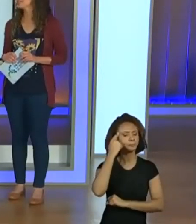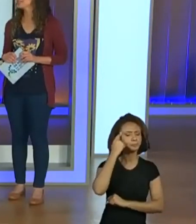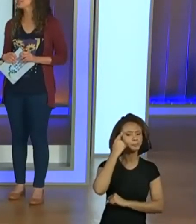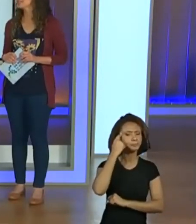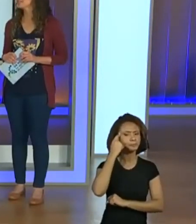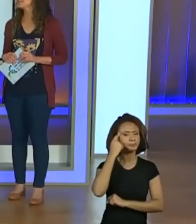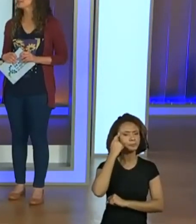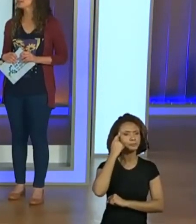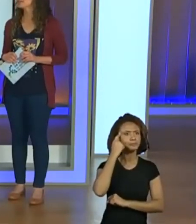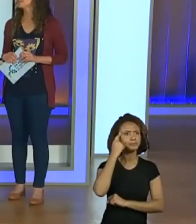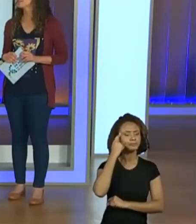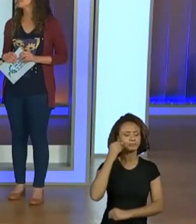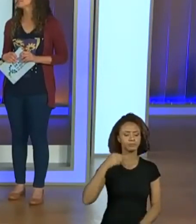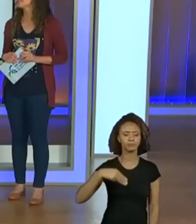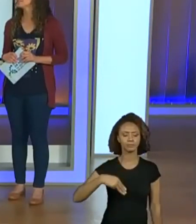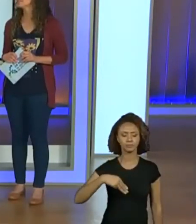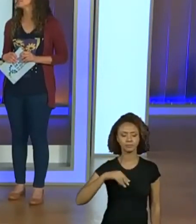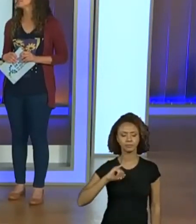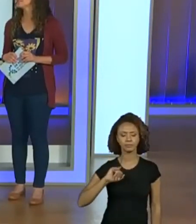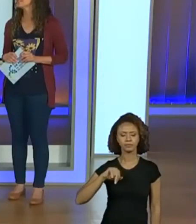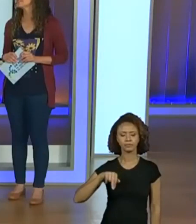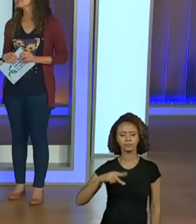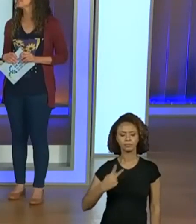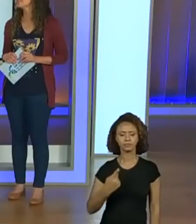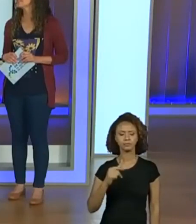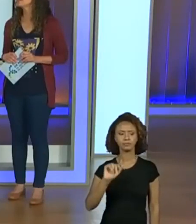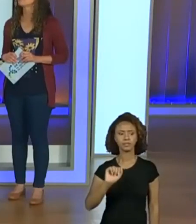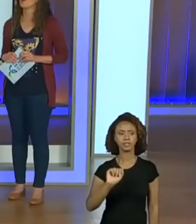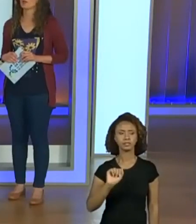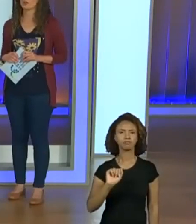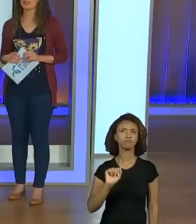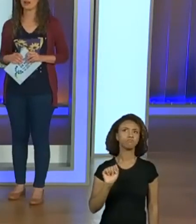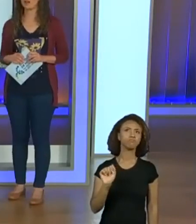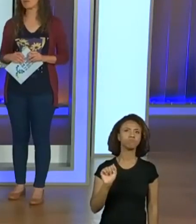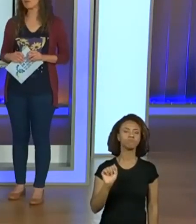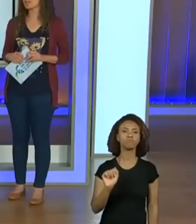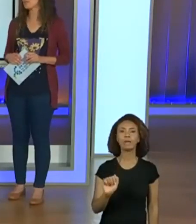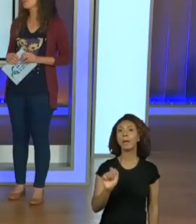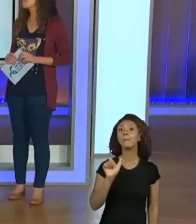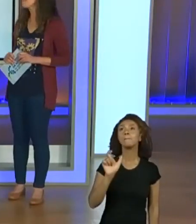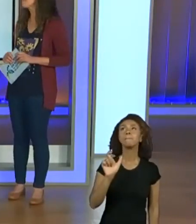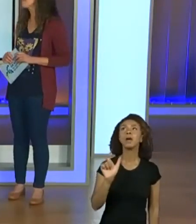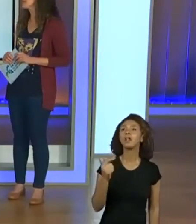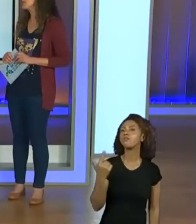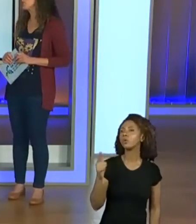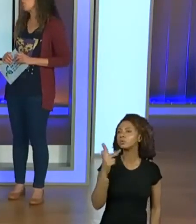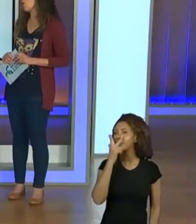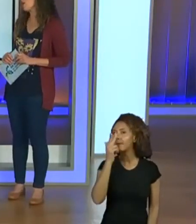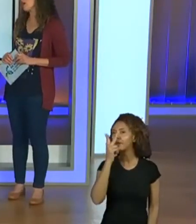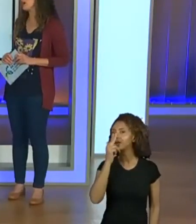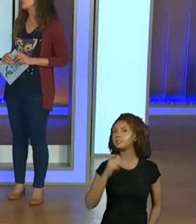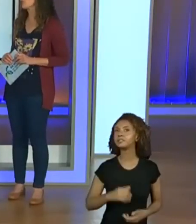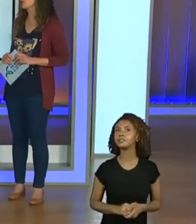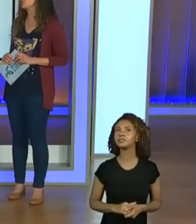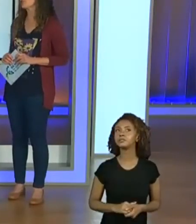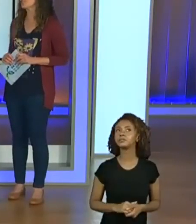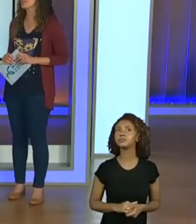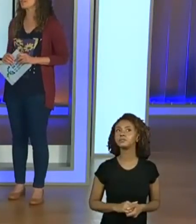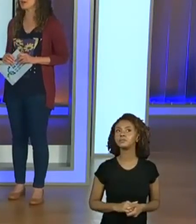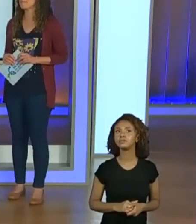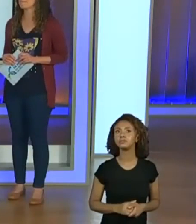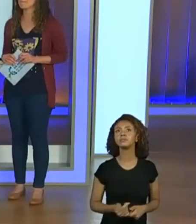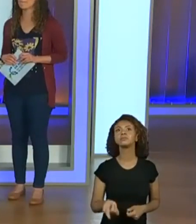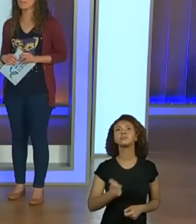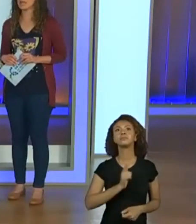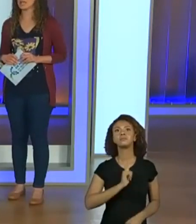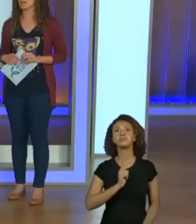Minha. A gente pode pensar em uma palavra próxima? Pode passar. Por exemplo, milho ajuda a gente